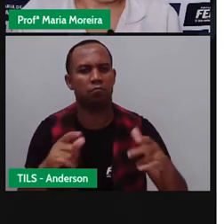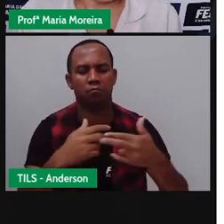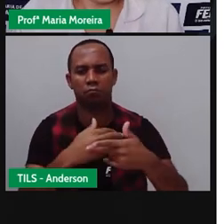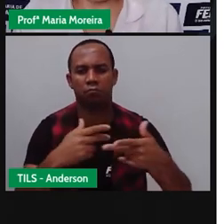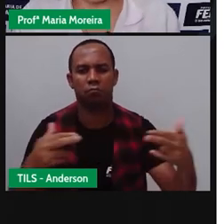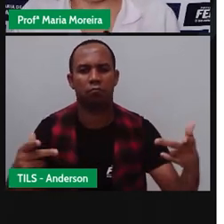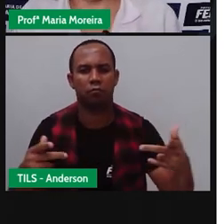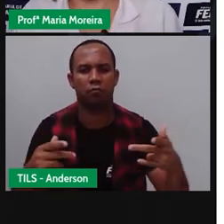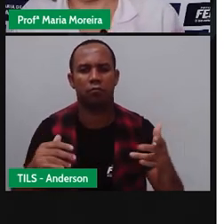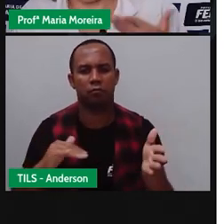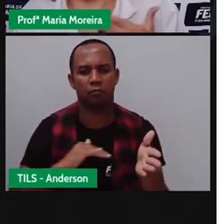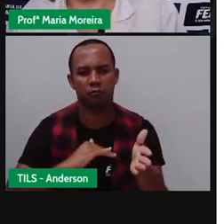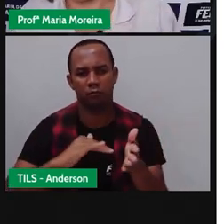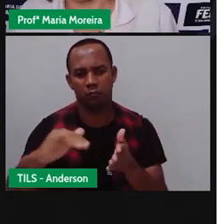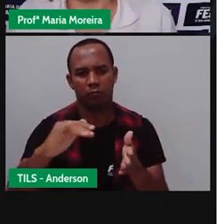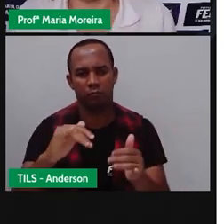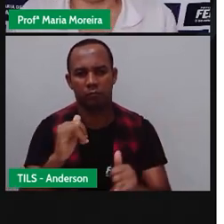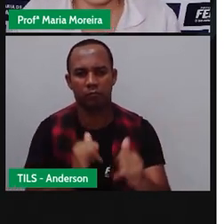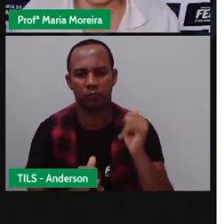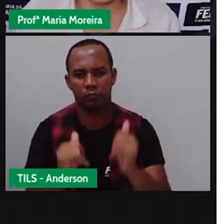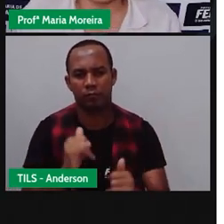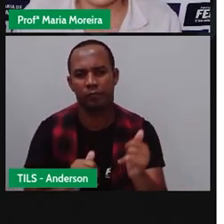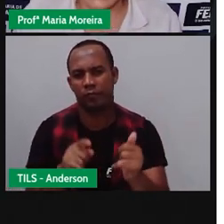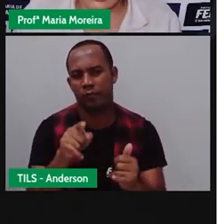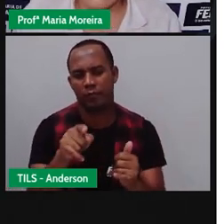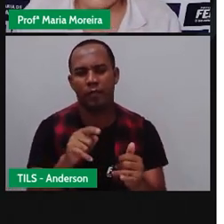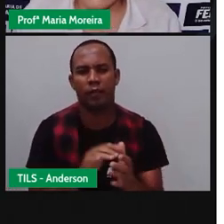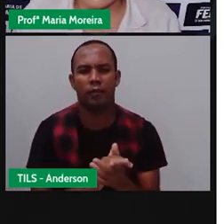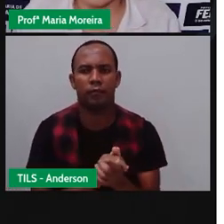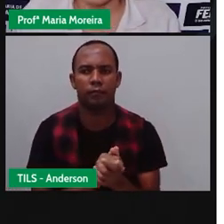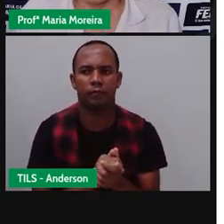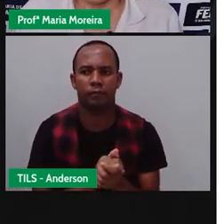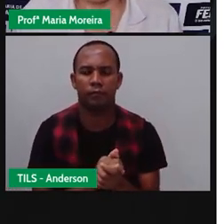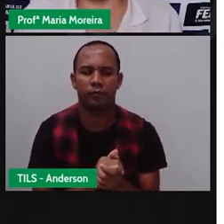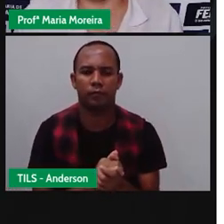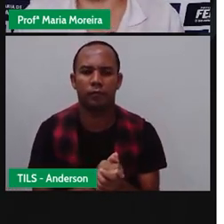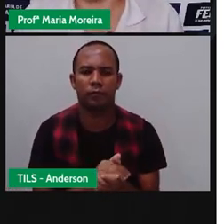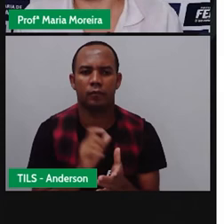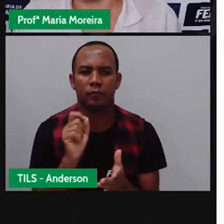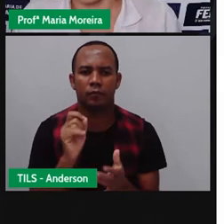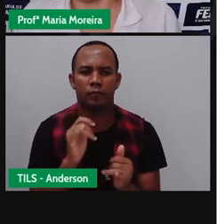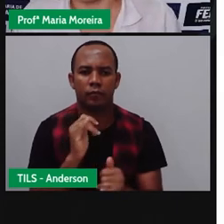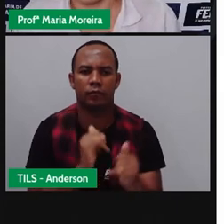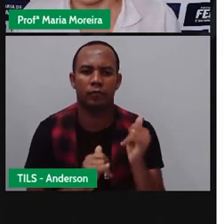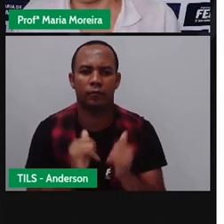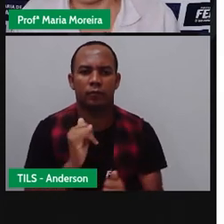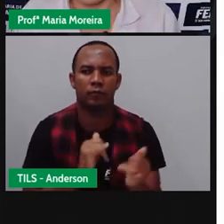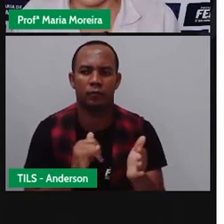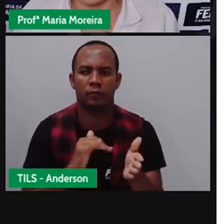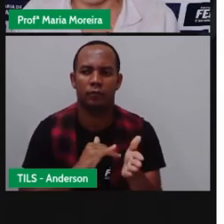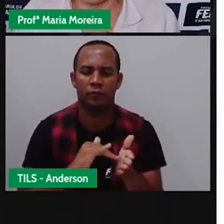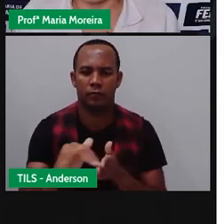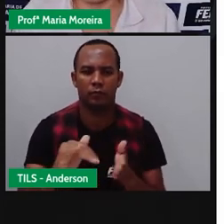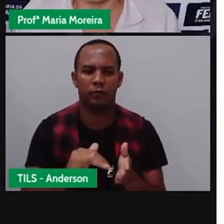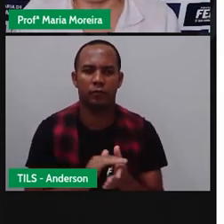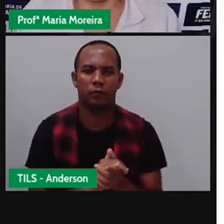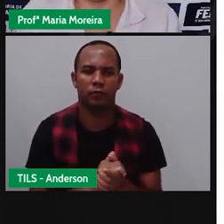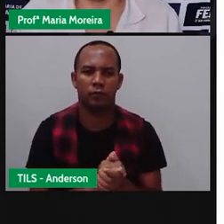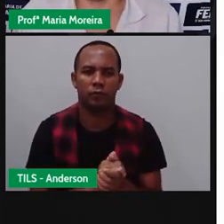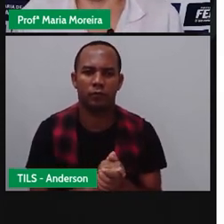outros. E é o quê? Enviado pela internet. Então, o e-mail é enviado pela internet.